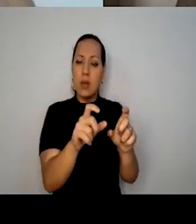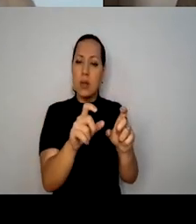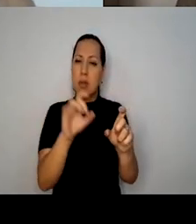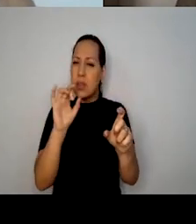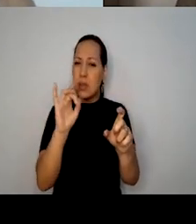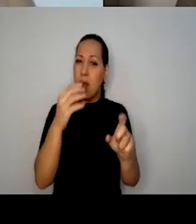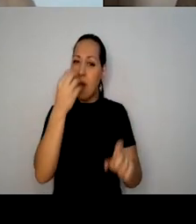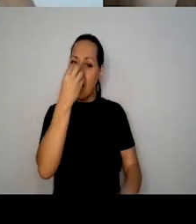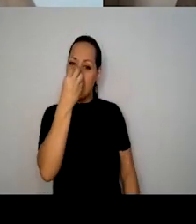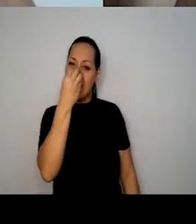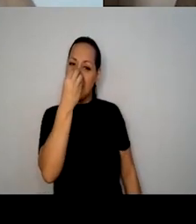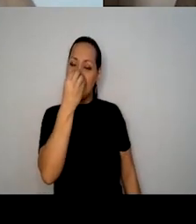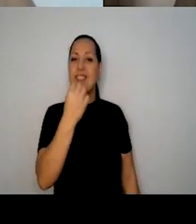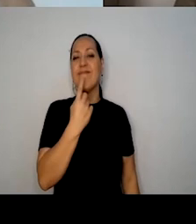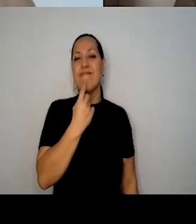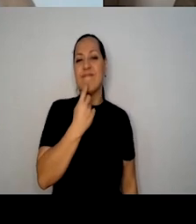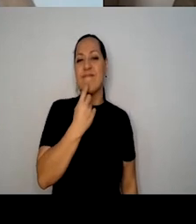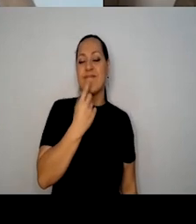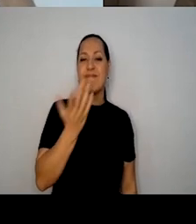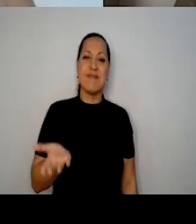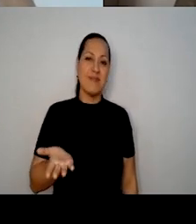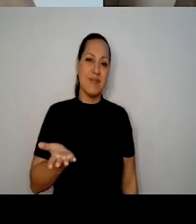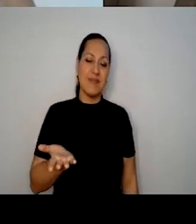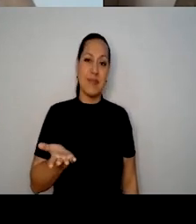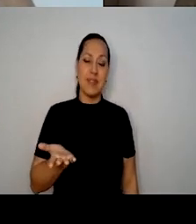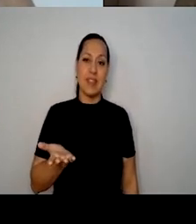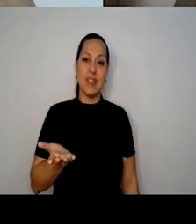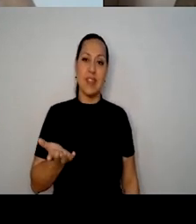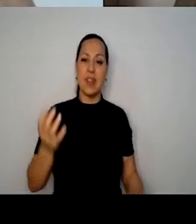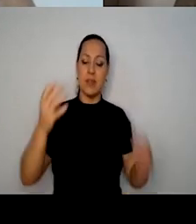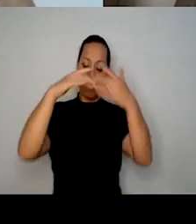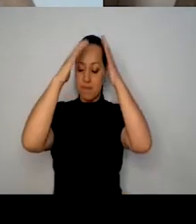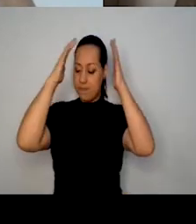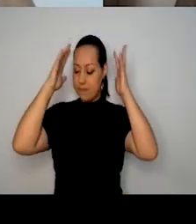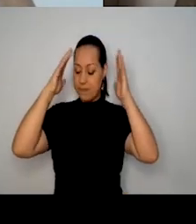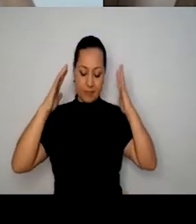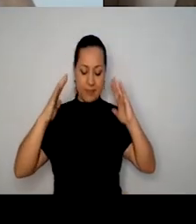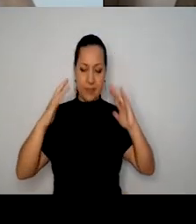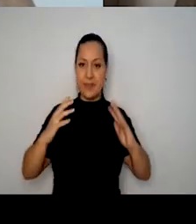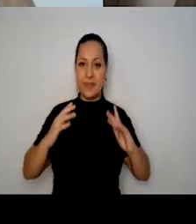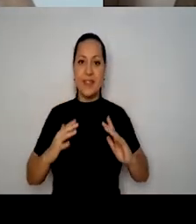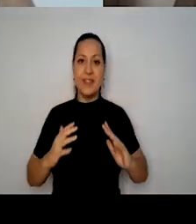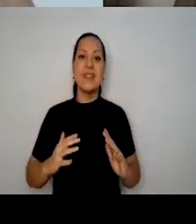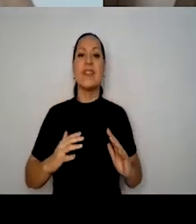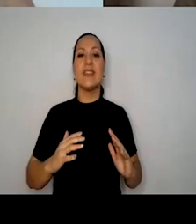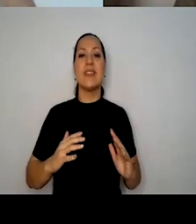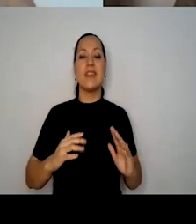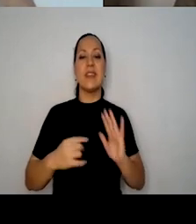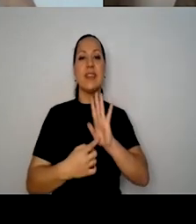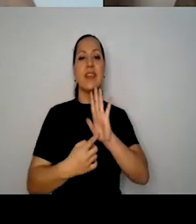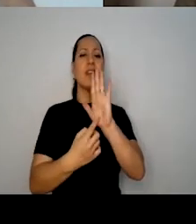nariz vermelho, toda essa indumentária e essa figura, ela